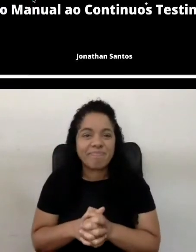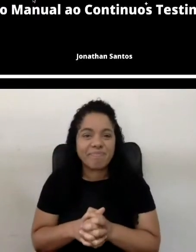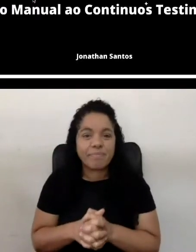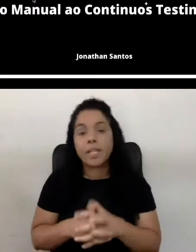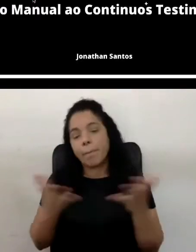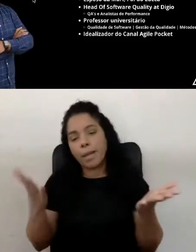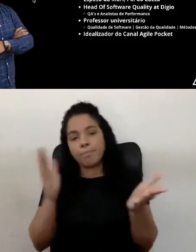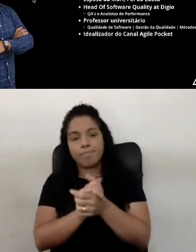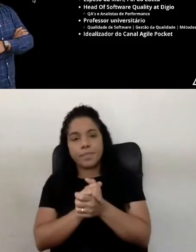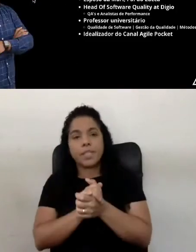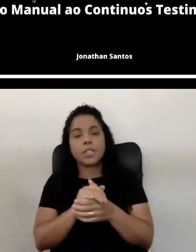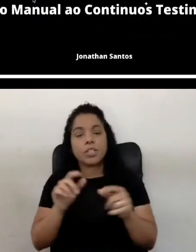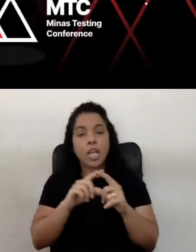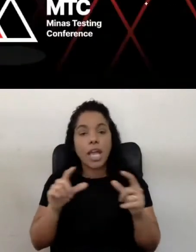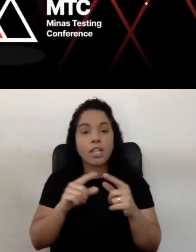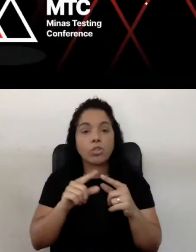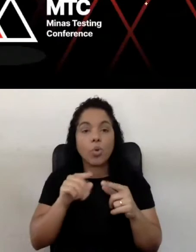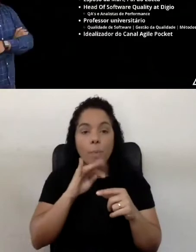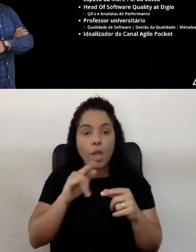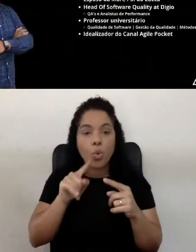Bem, do manual eu continuo os testes.